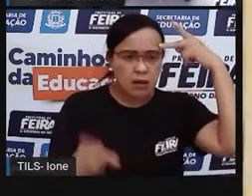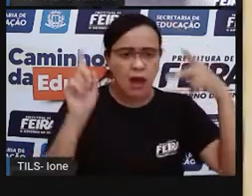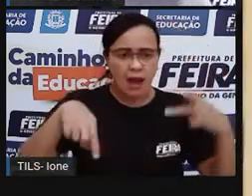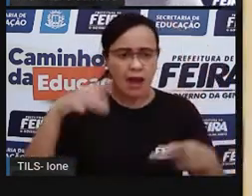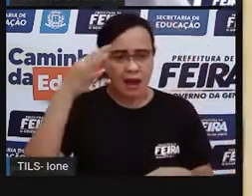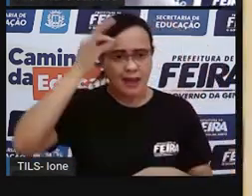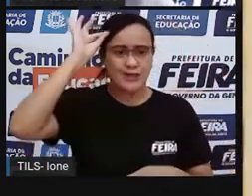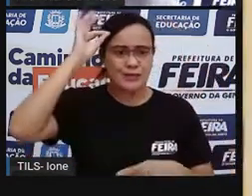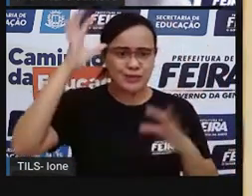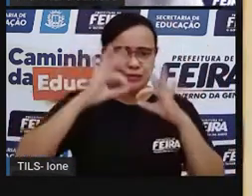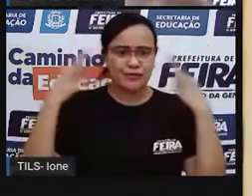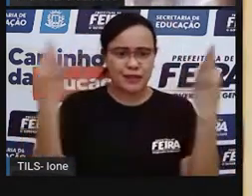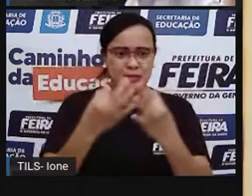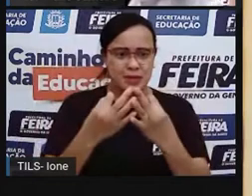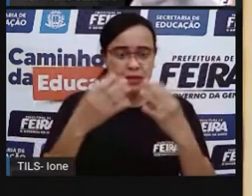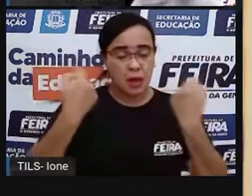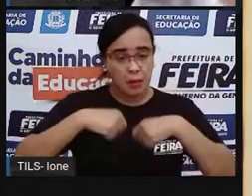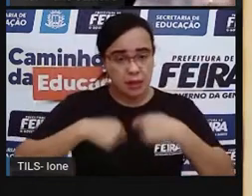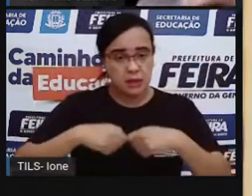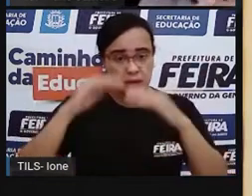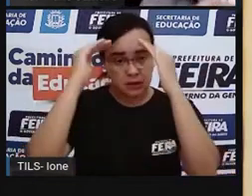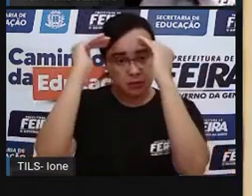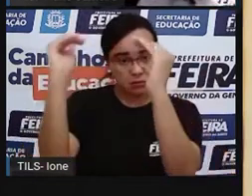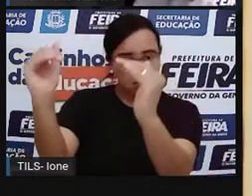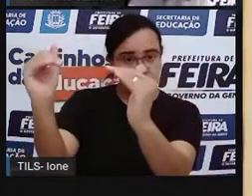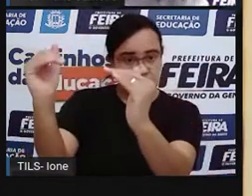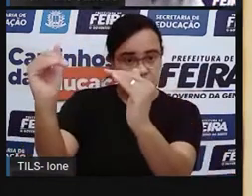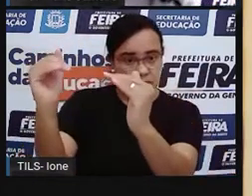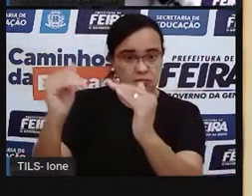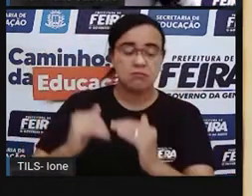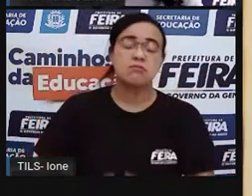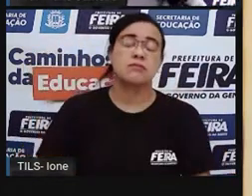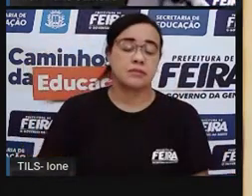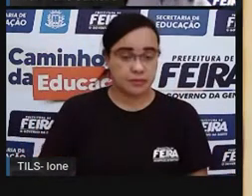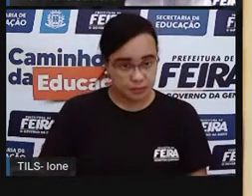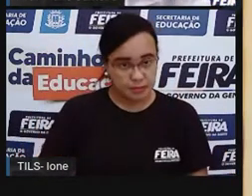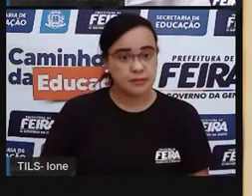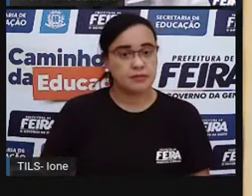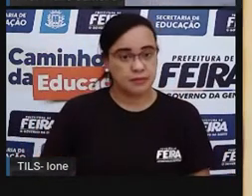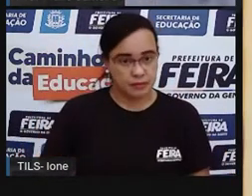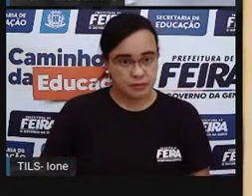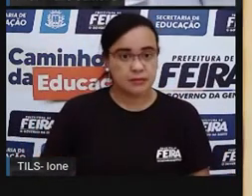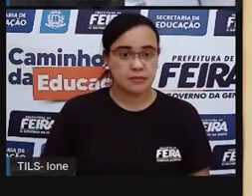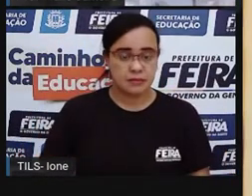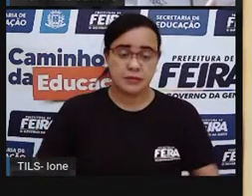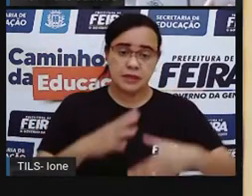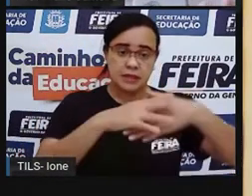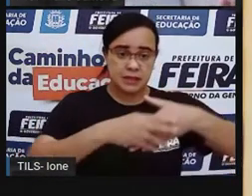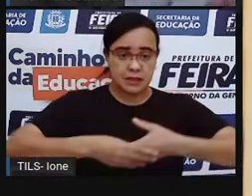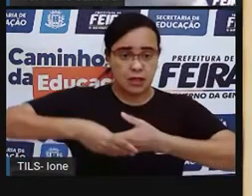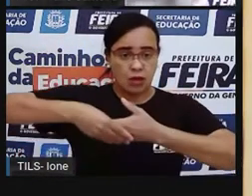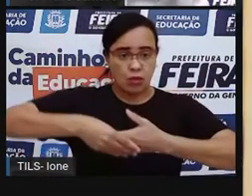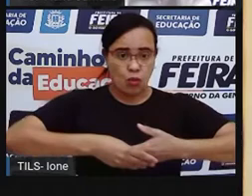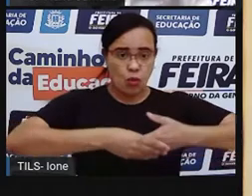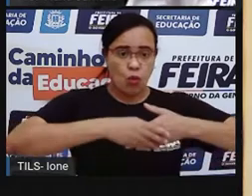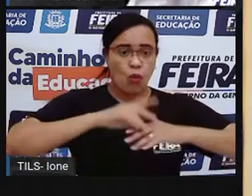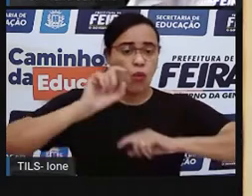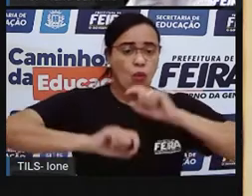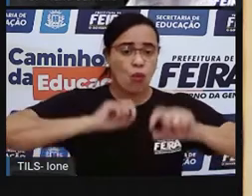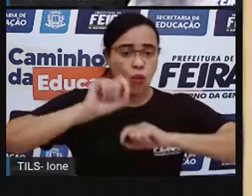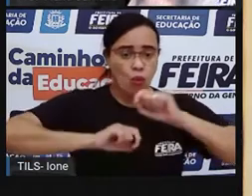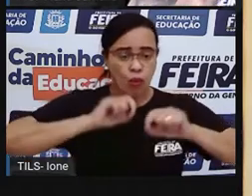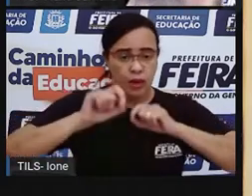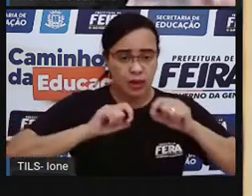E aí, no livro, né, voltando à história que a Pró trouxe, né, de mãos dadas, ó, a Pró trouxe algumas